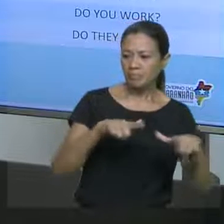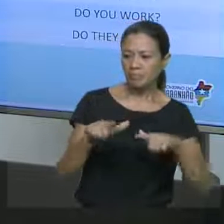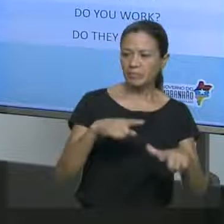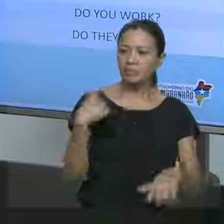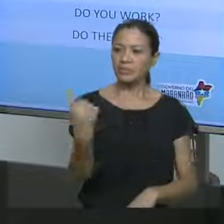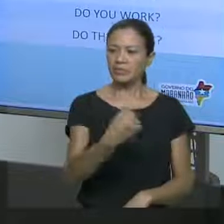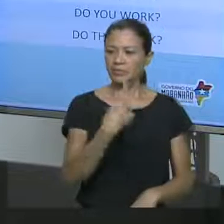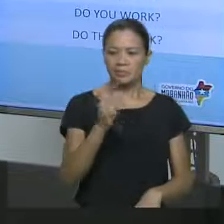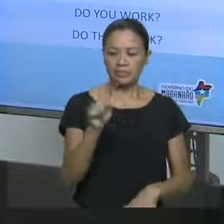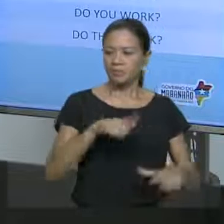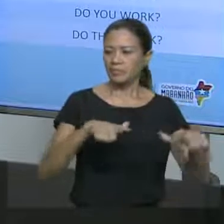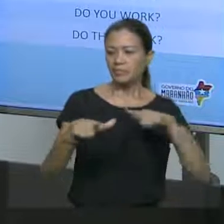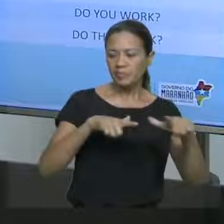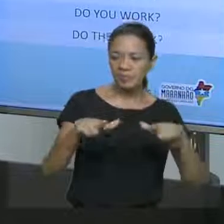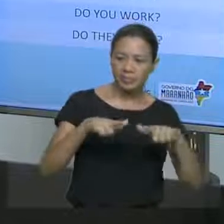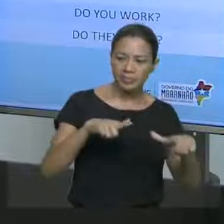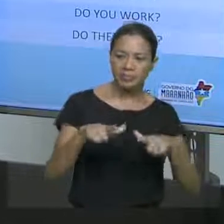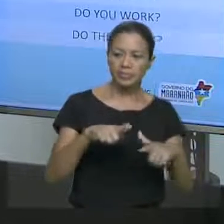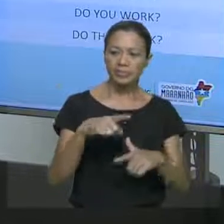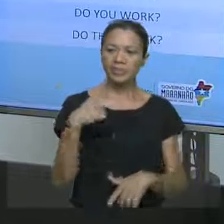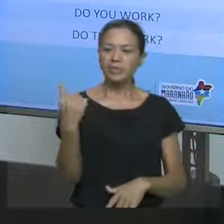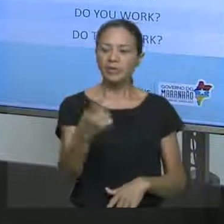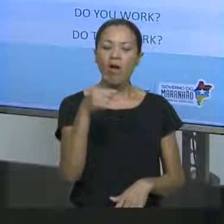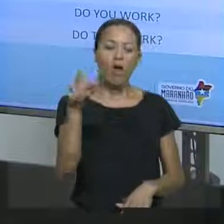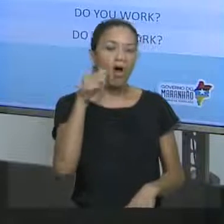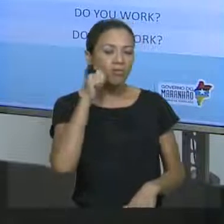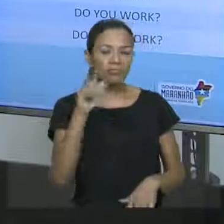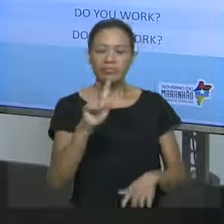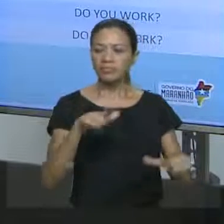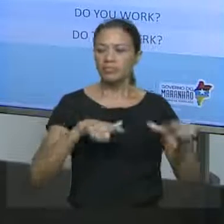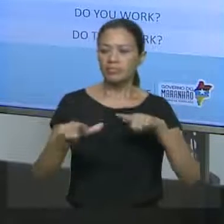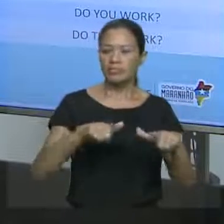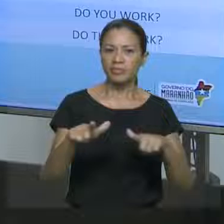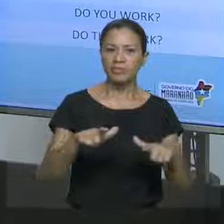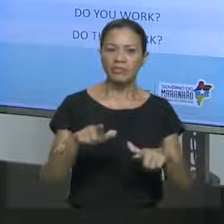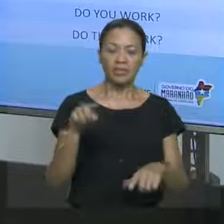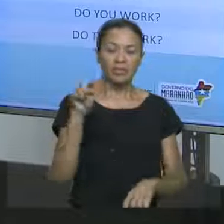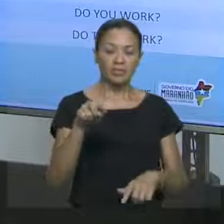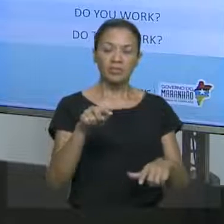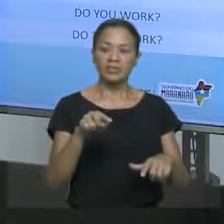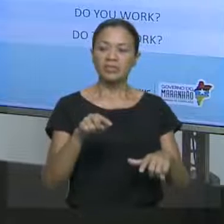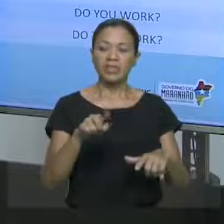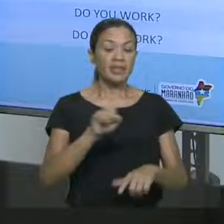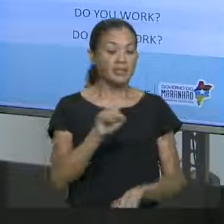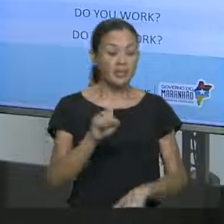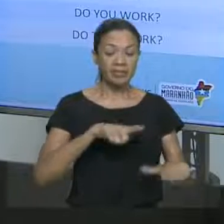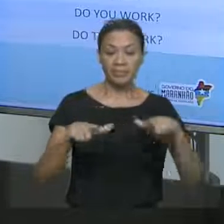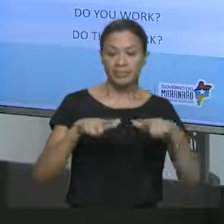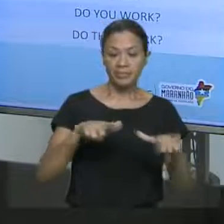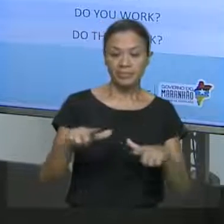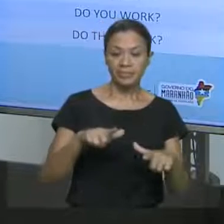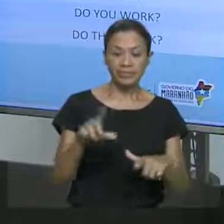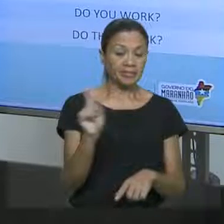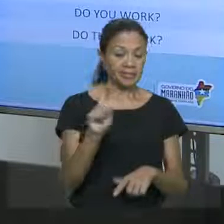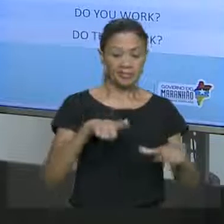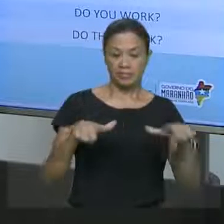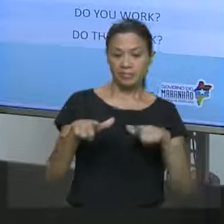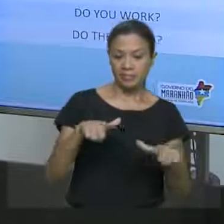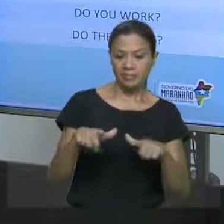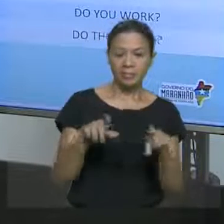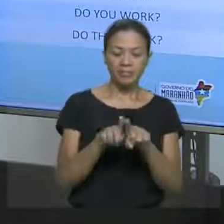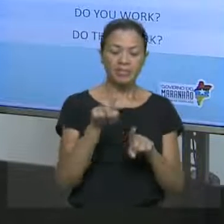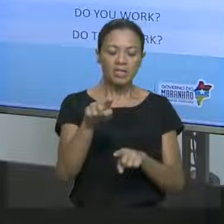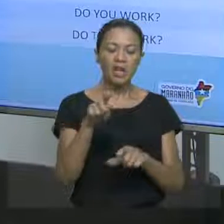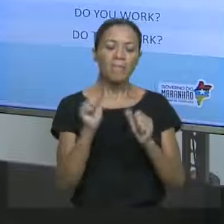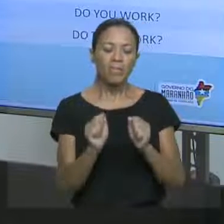work, she doesn't work, it doesn't work, we don't work, you don't work, they don't work. Então,